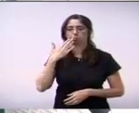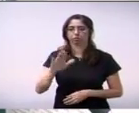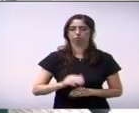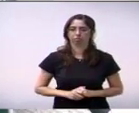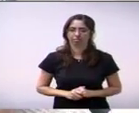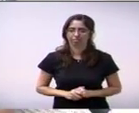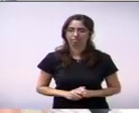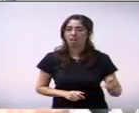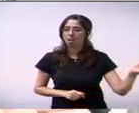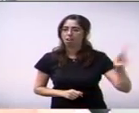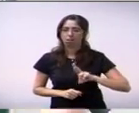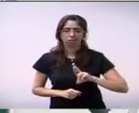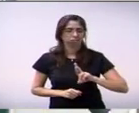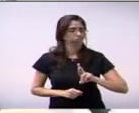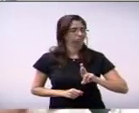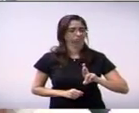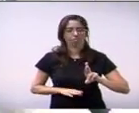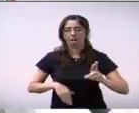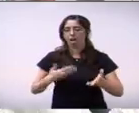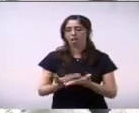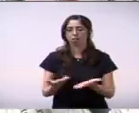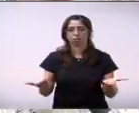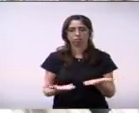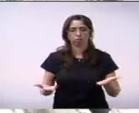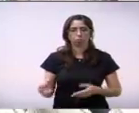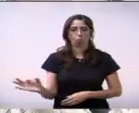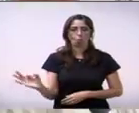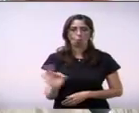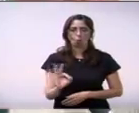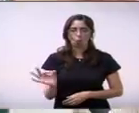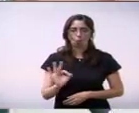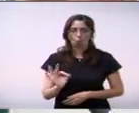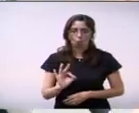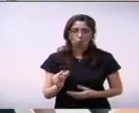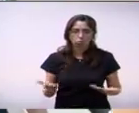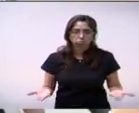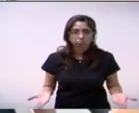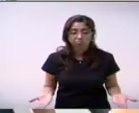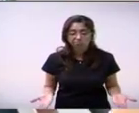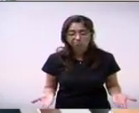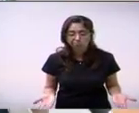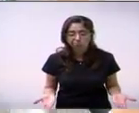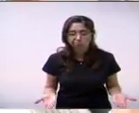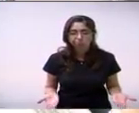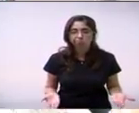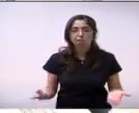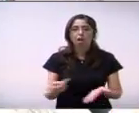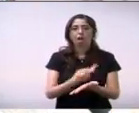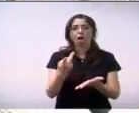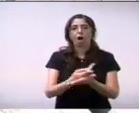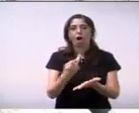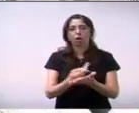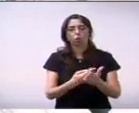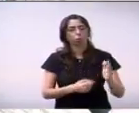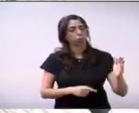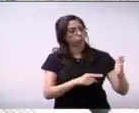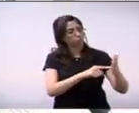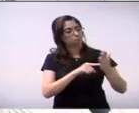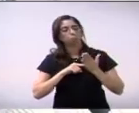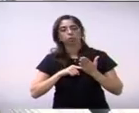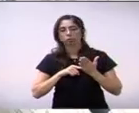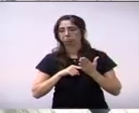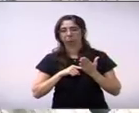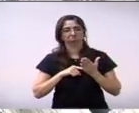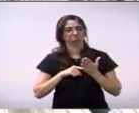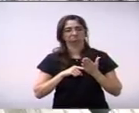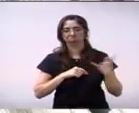e infelizmente a prefeitura não deu nenhum posicionamento quanto essas irregularidades onde está escândalo no estado todo e